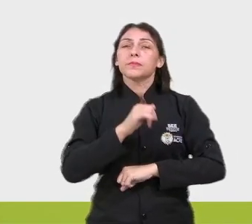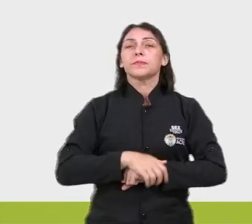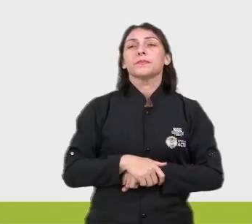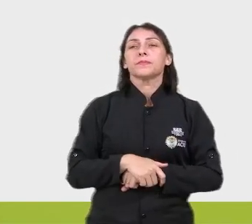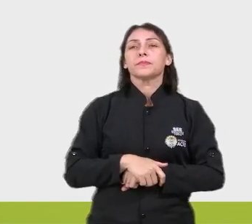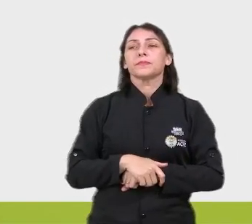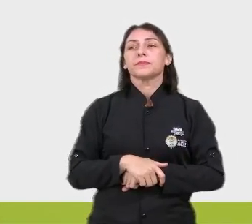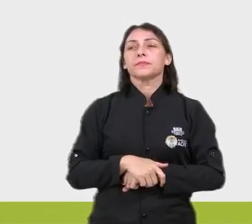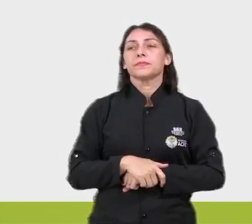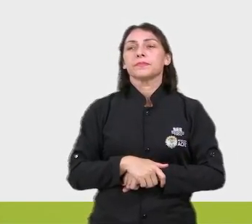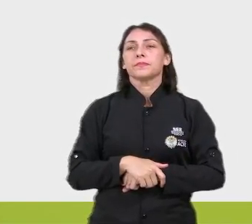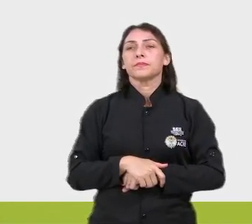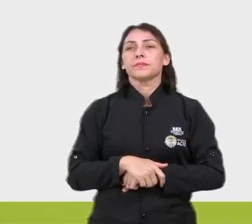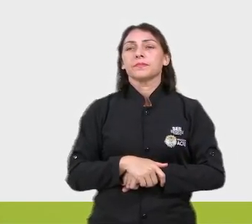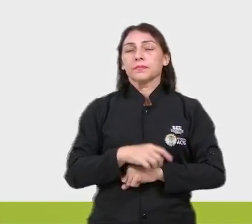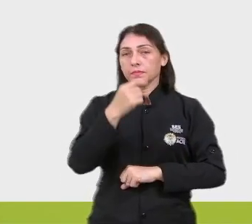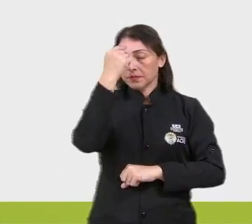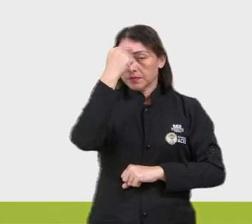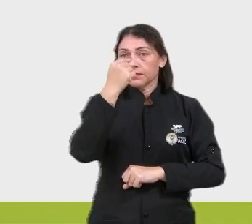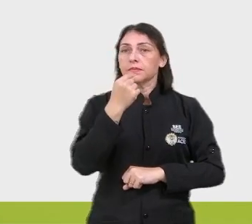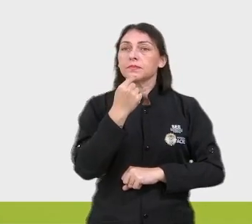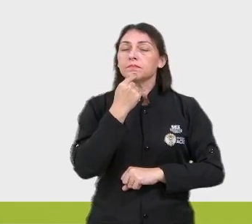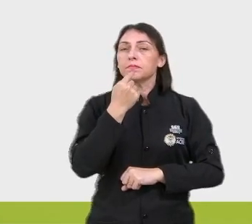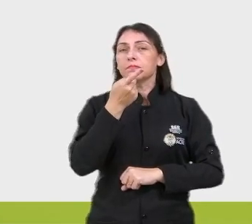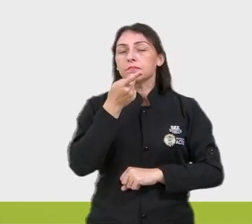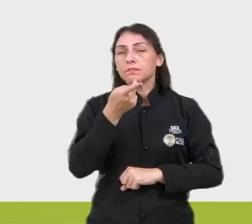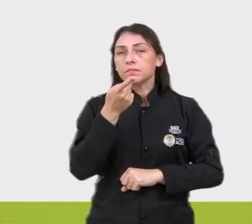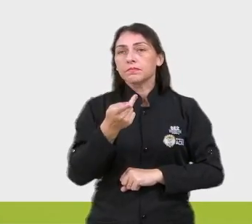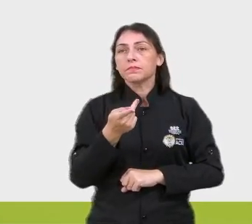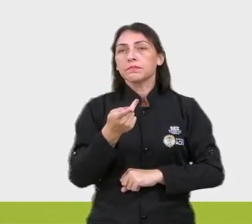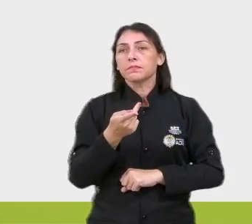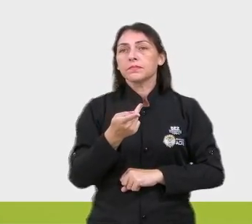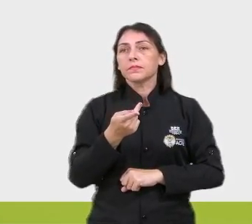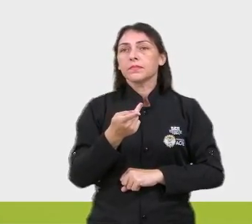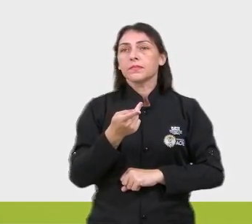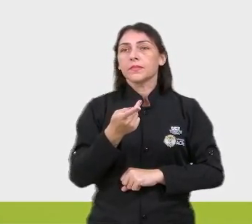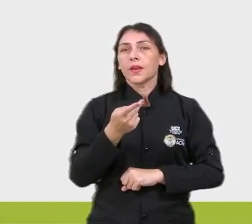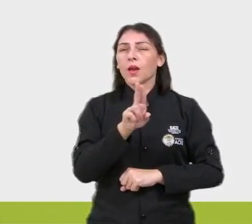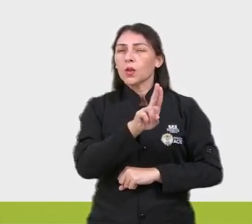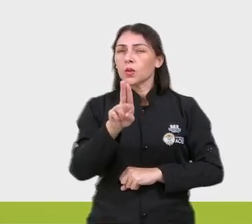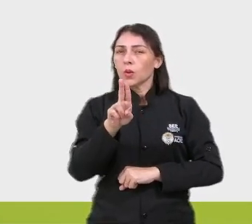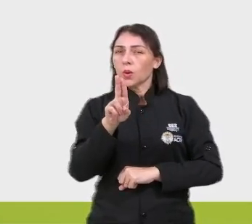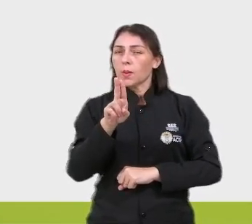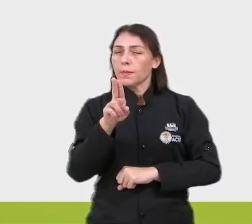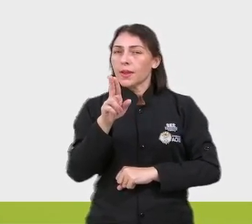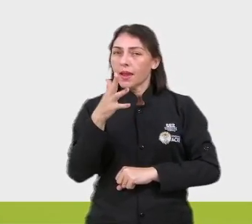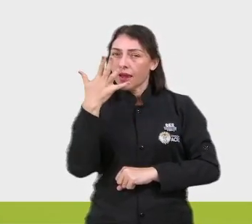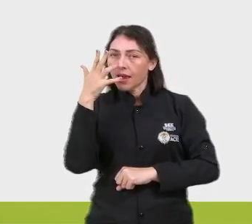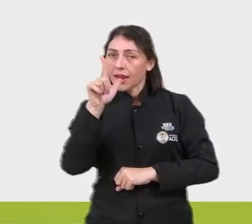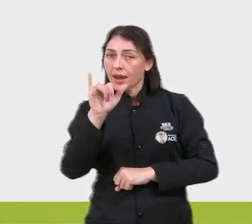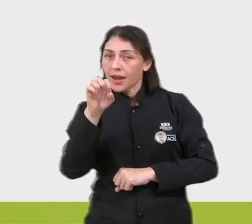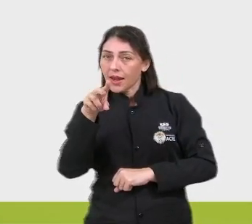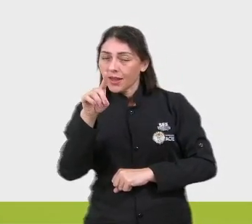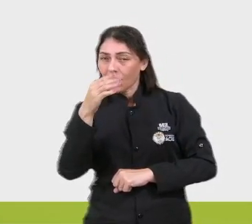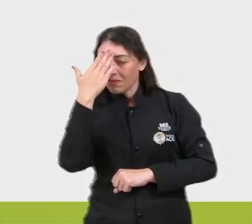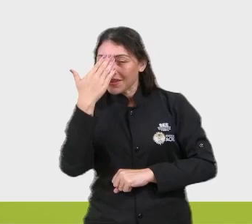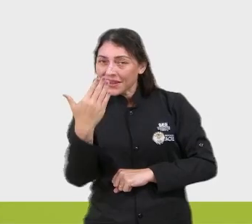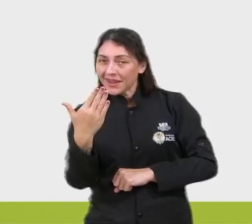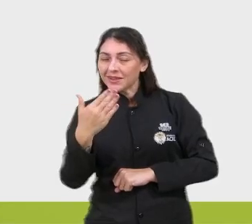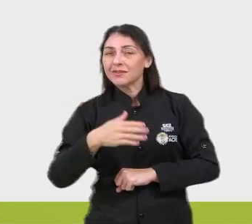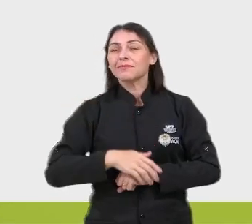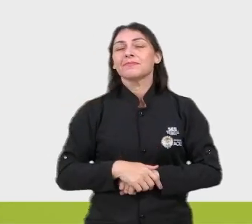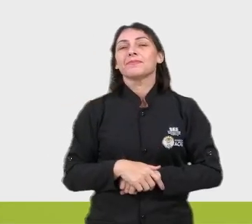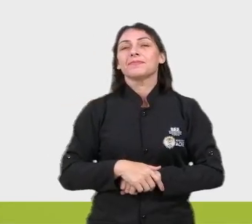né? De uma imagem aqui, diz assim, nome lindo, obrigado. A risadinha, né? De